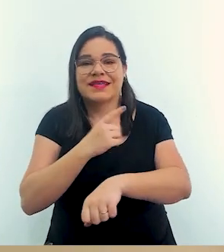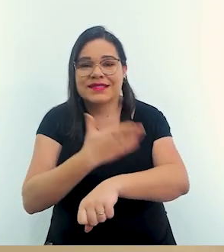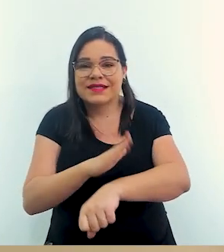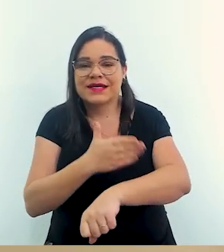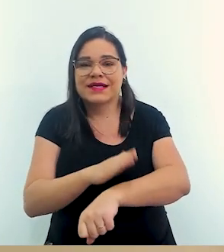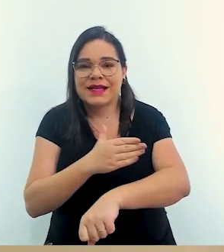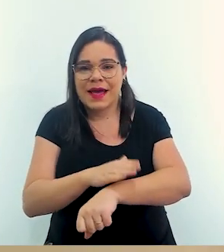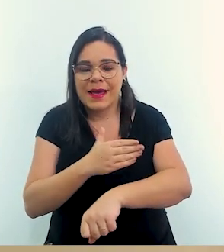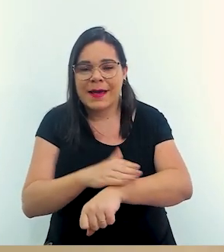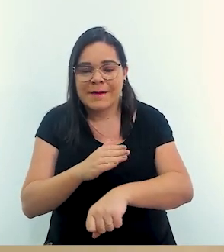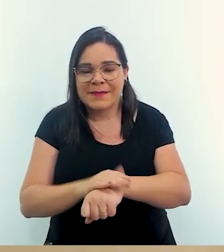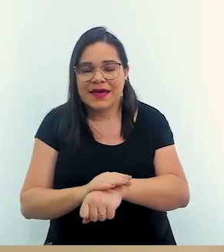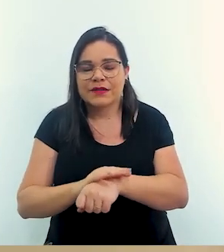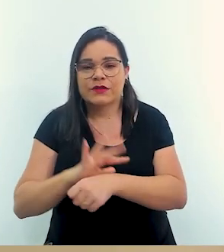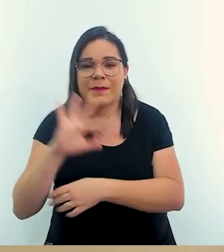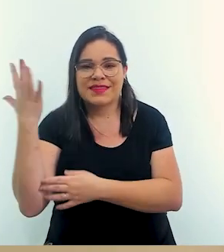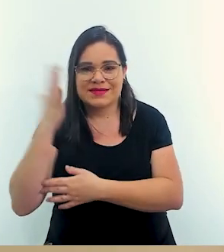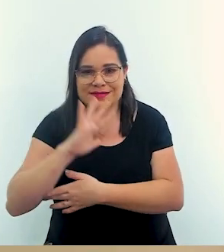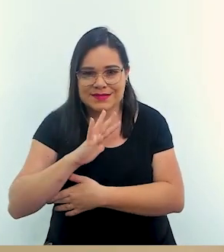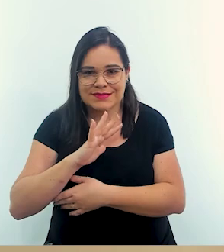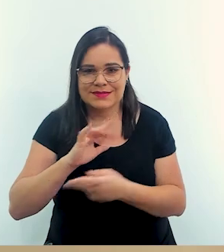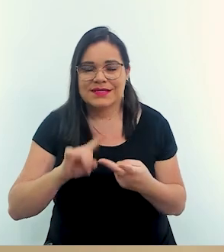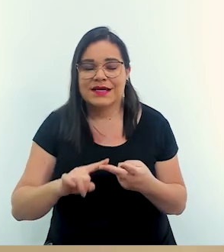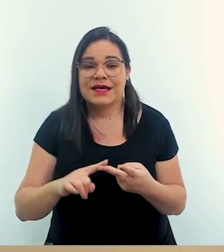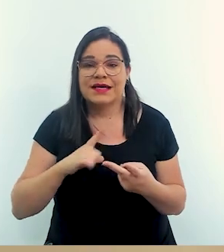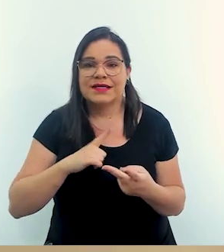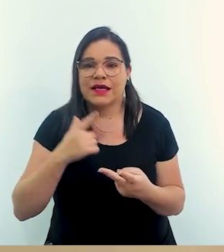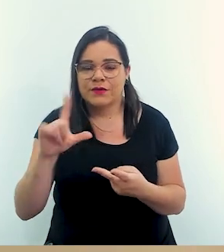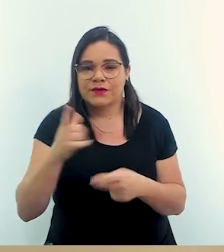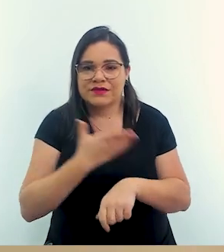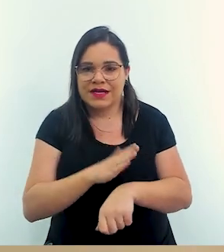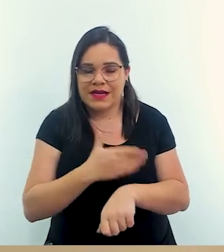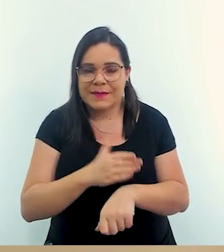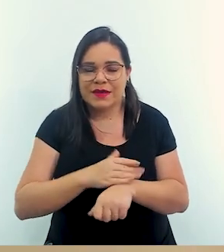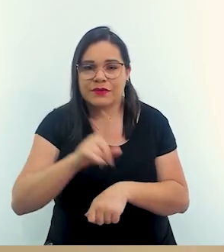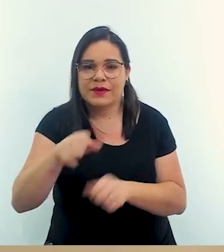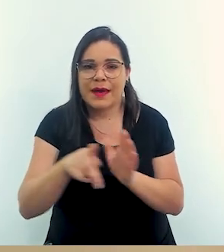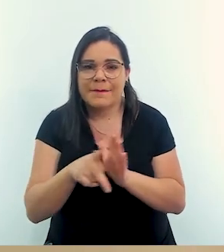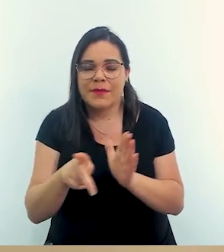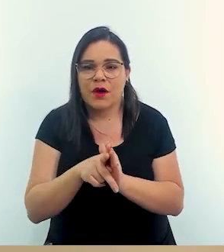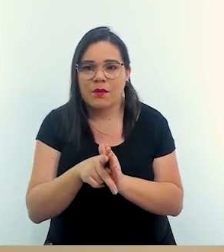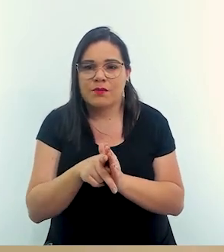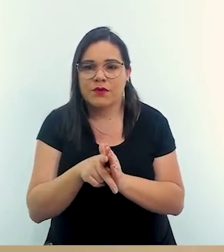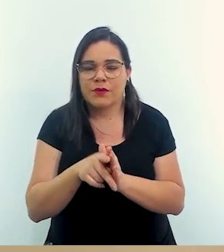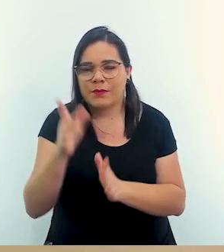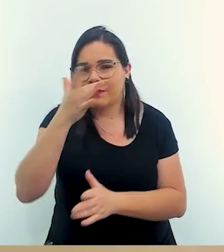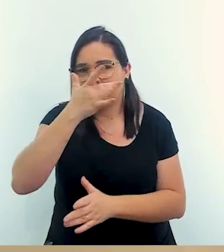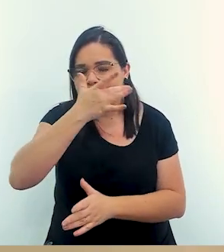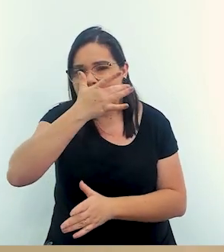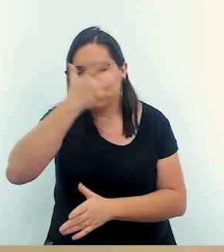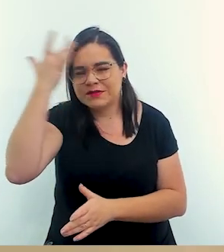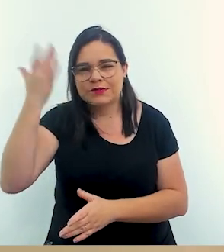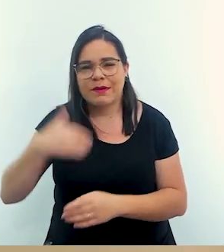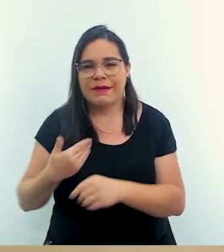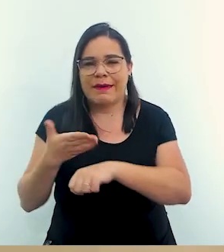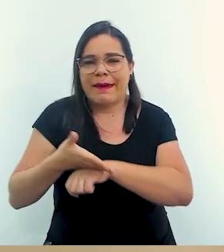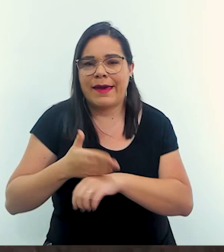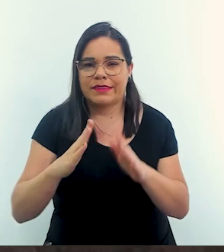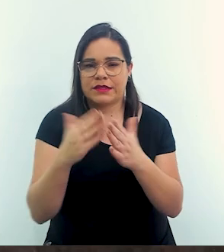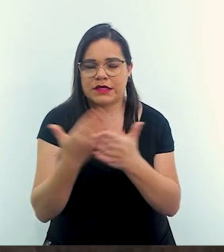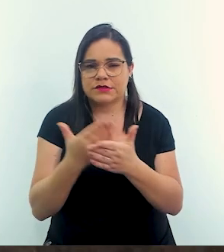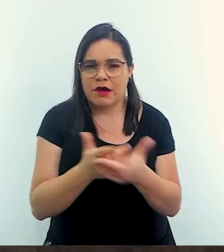têm esse treinamento pra desastres e tem um outro que é pra bad people porque lá eles têm a questão das pessoas que entram